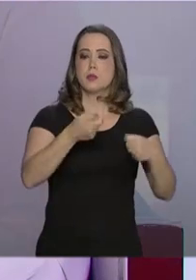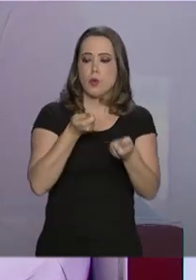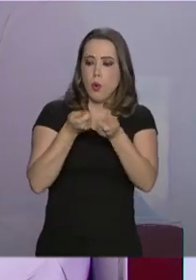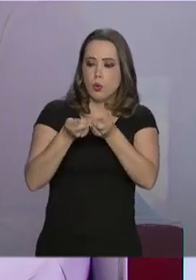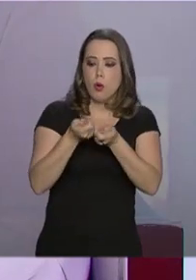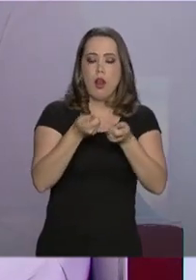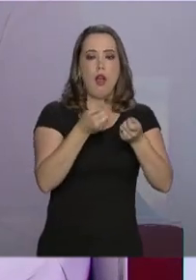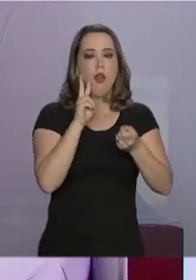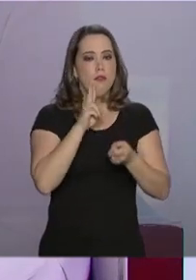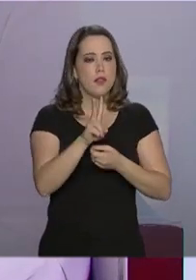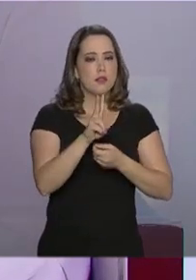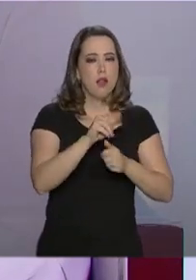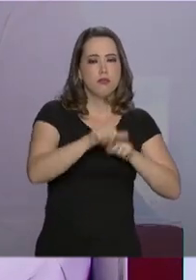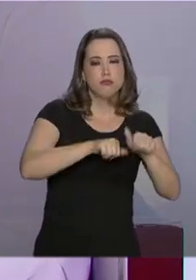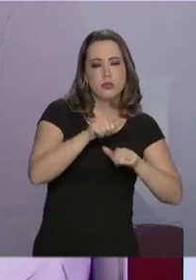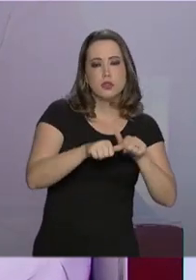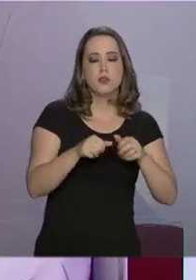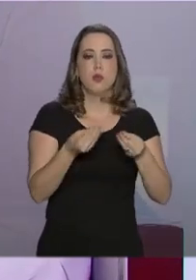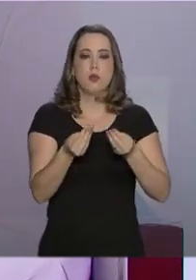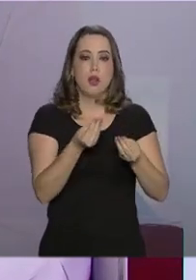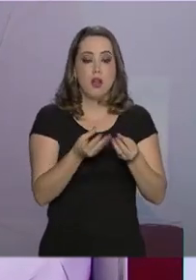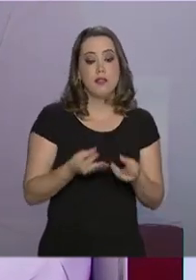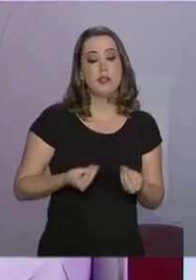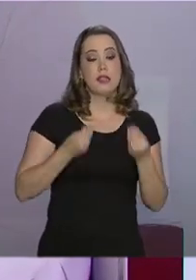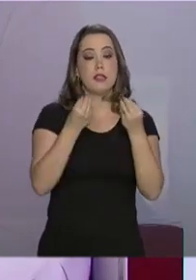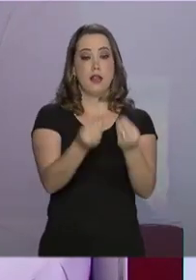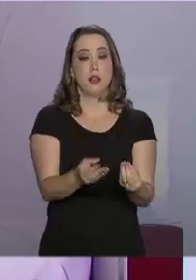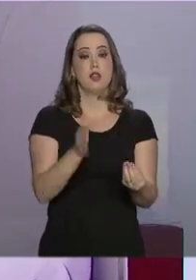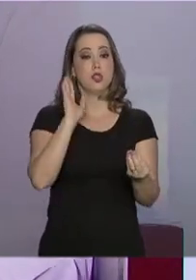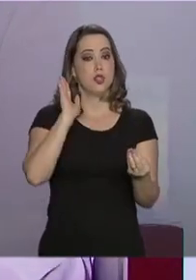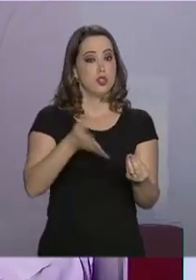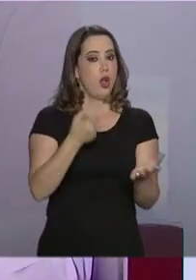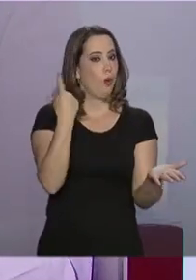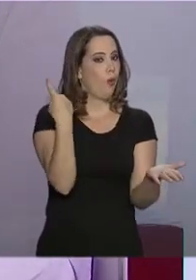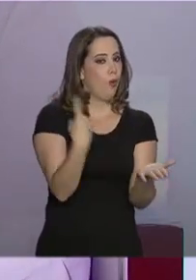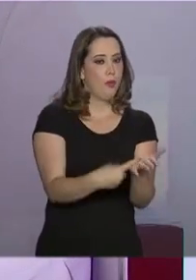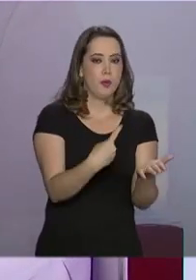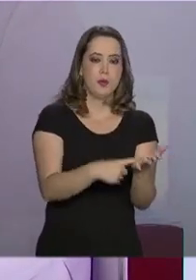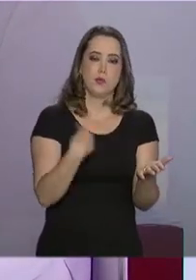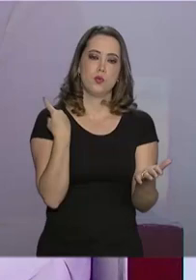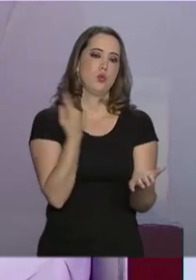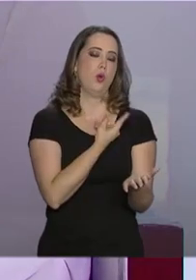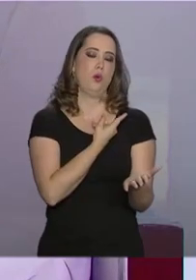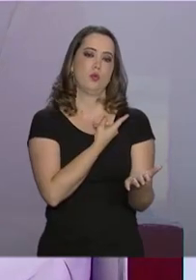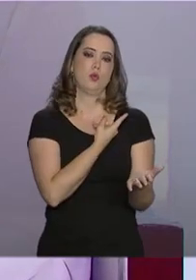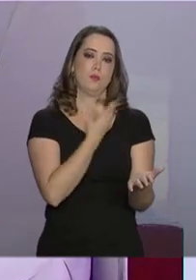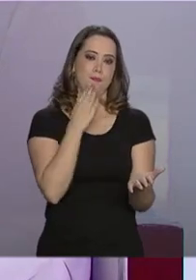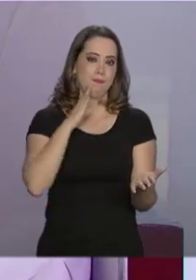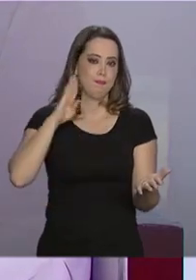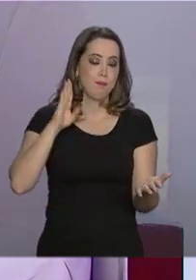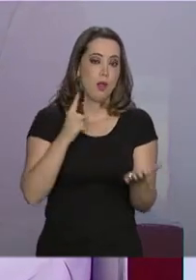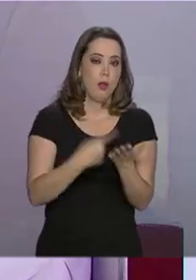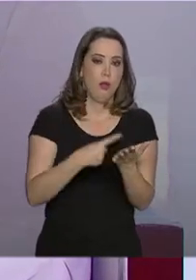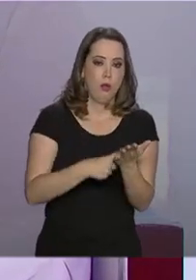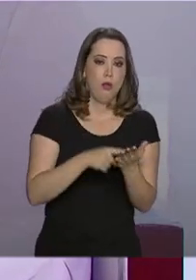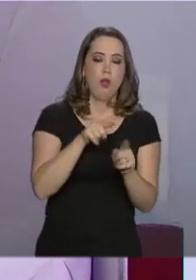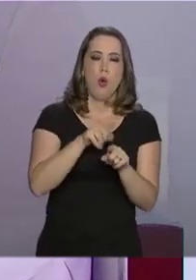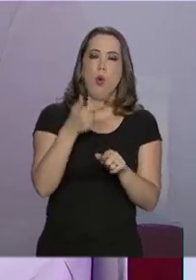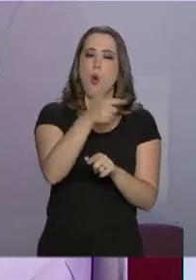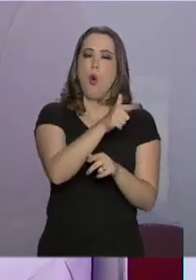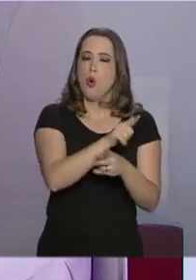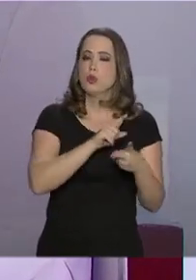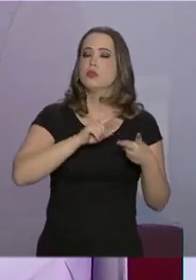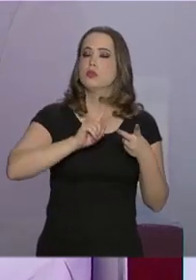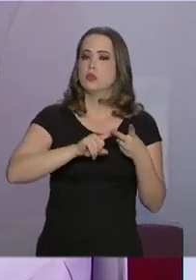essa já seria uma entrega agendada por nós. A outra são ações que nós vamos